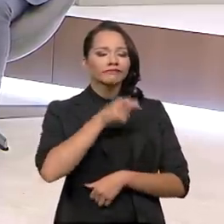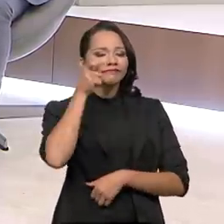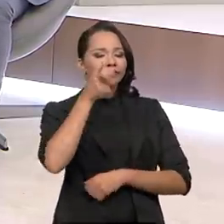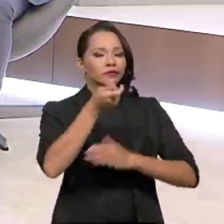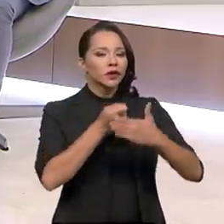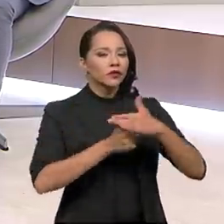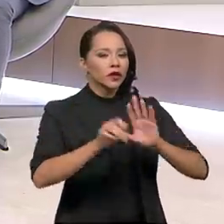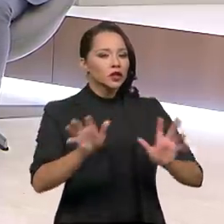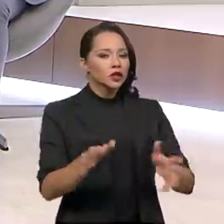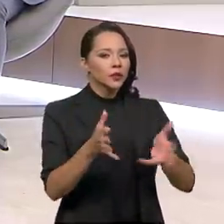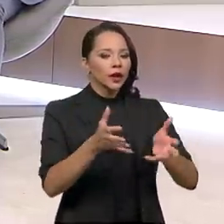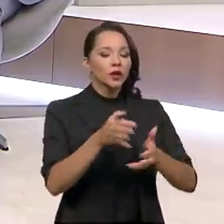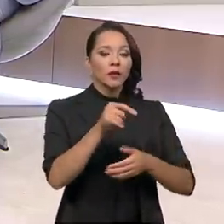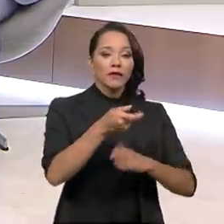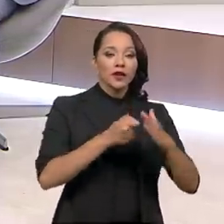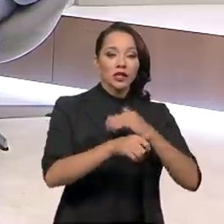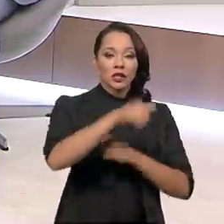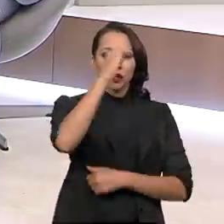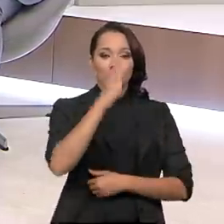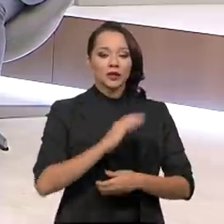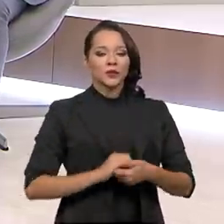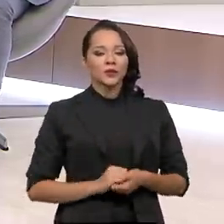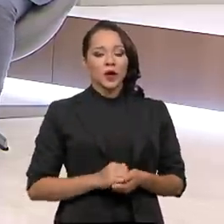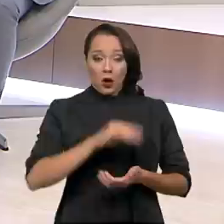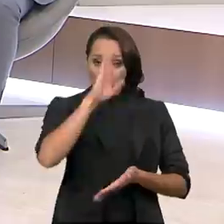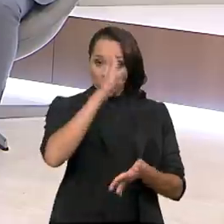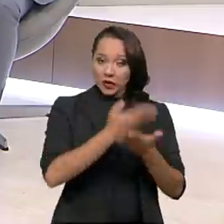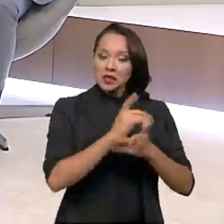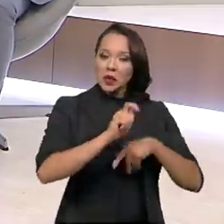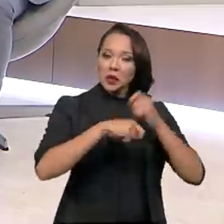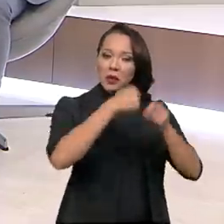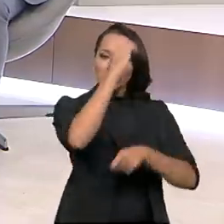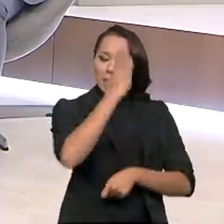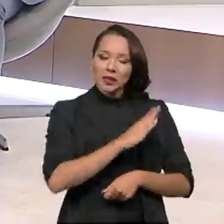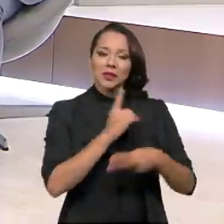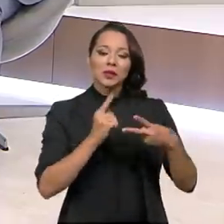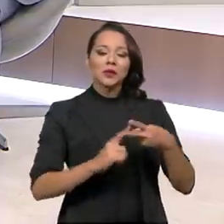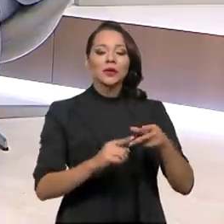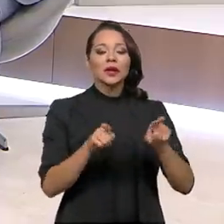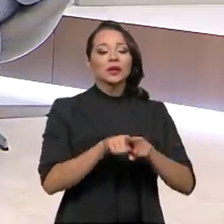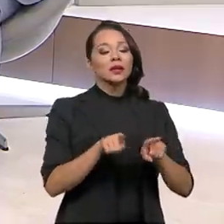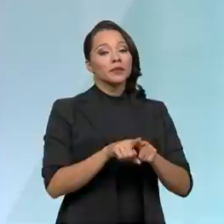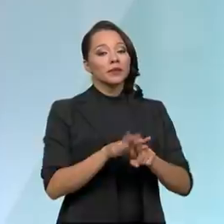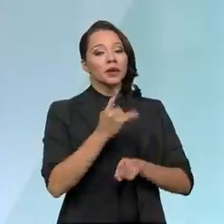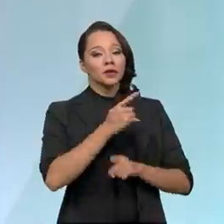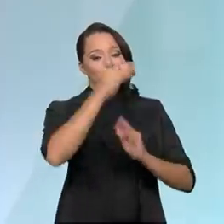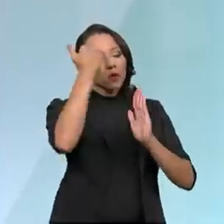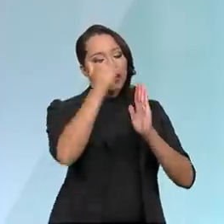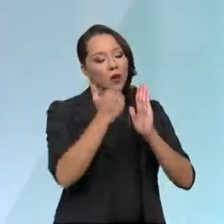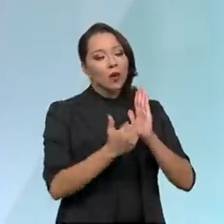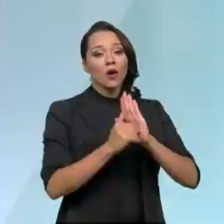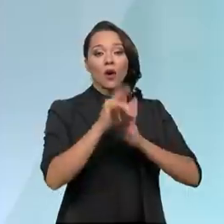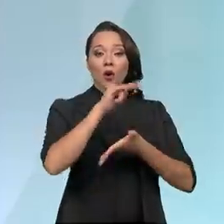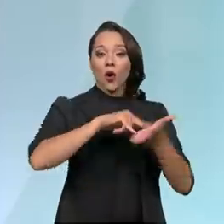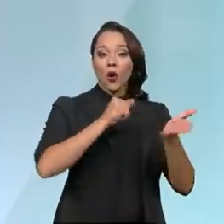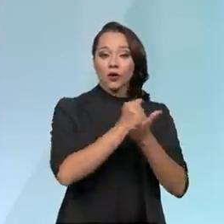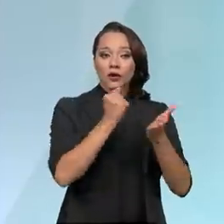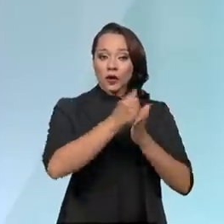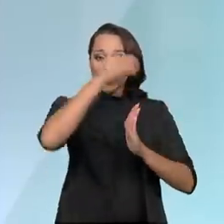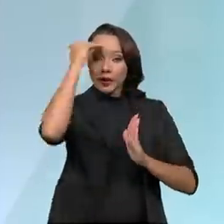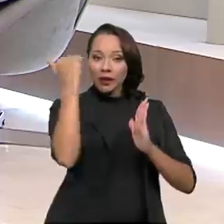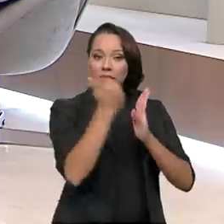investidores para investir aqui no Brasil. Confiança na economia brasileira, a questão do cumprimento dos contratos,